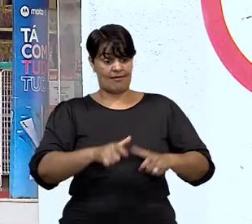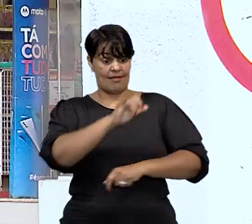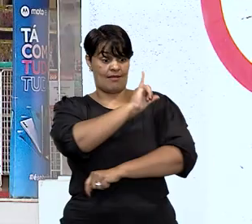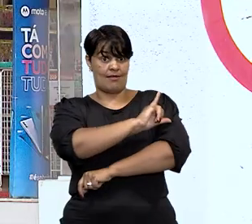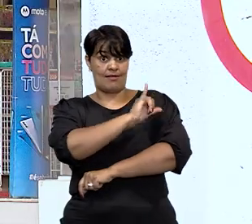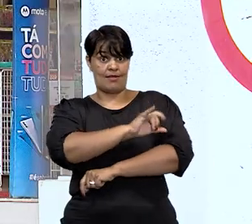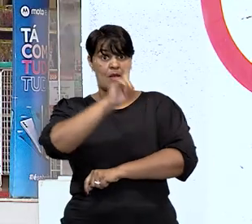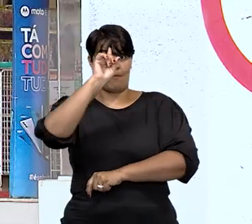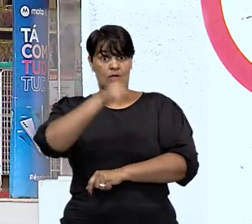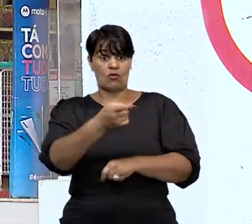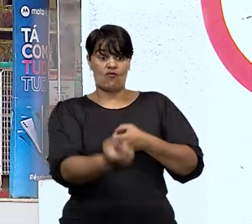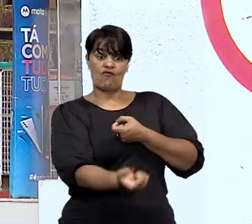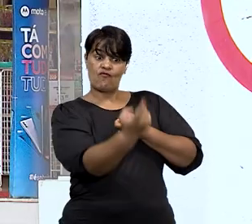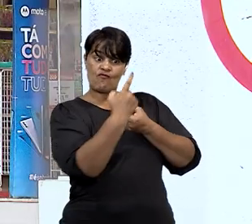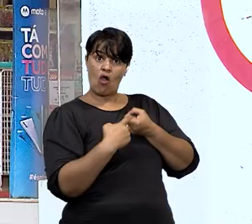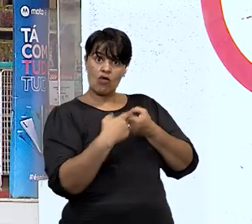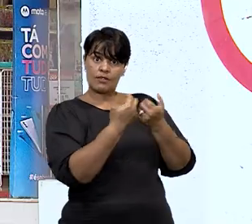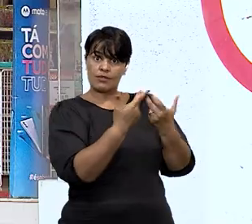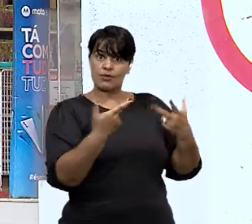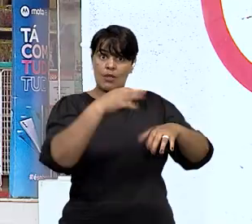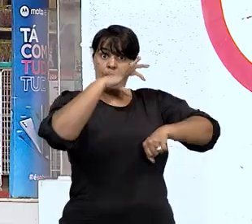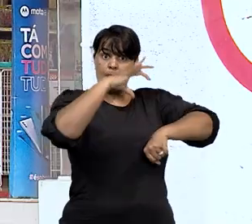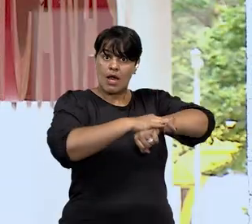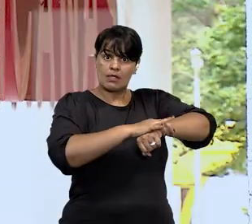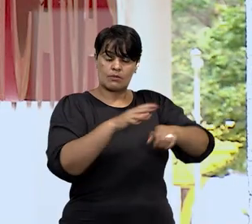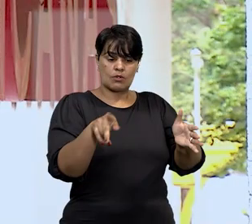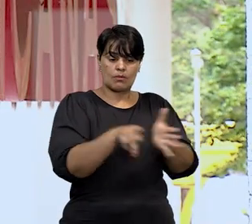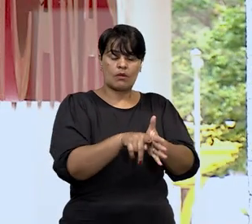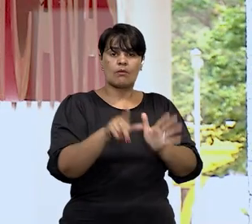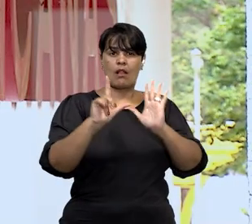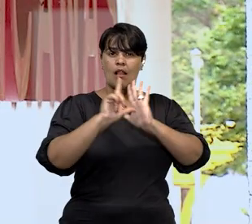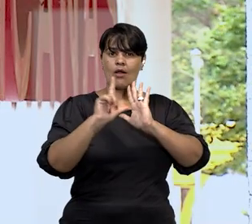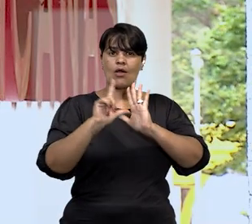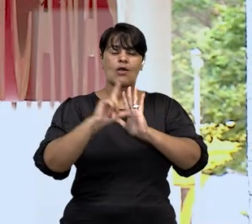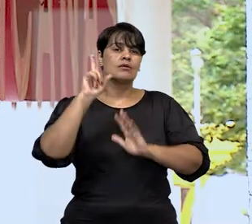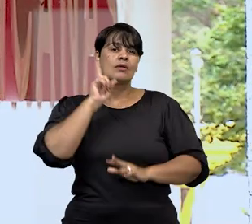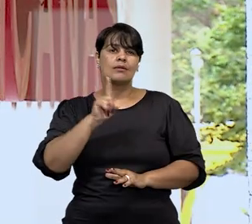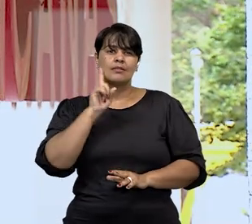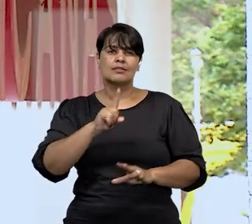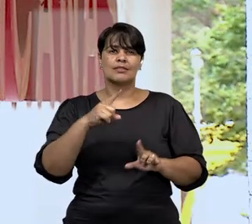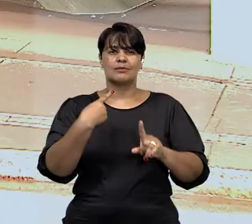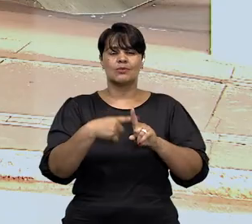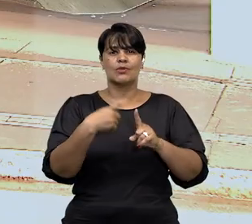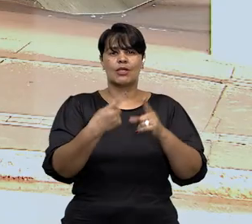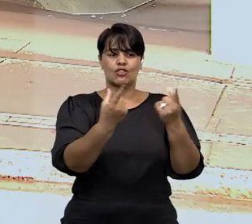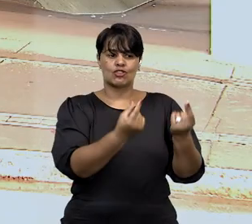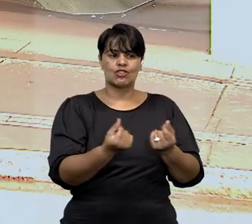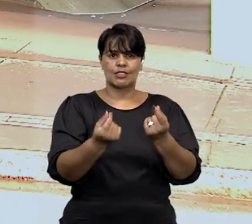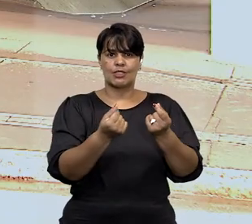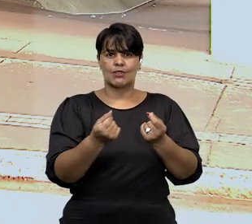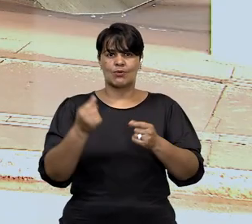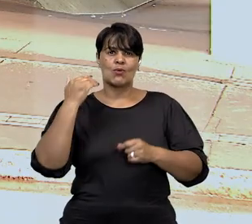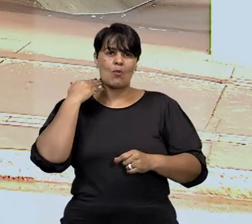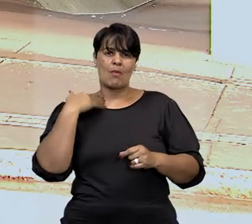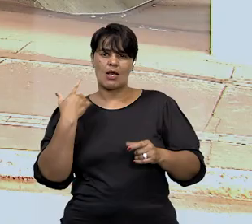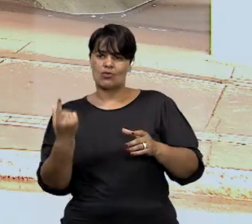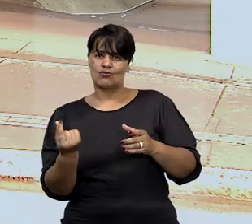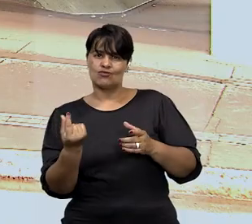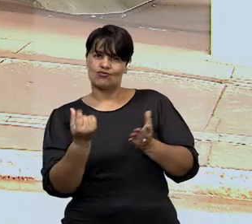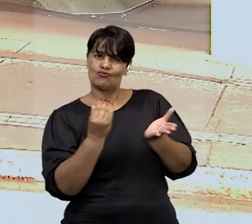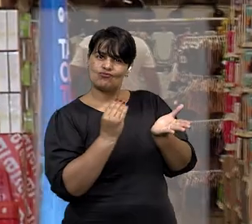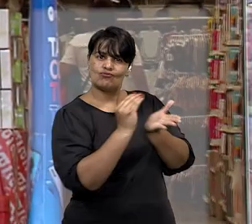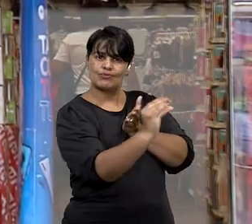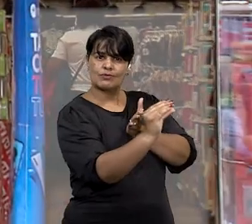imediata ao patrimônio da rede varejista americanas, de valores que haviam sido compensados por um dos bancos credores, o